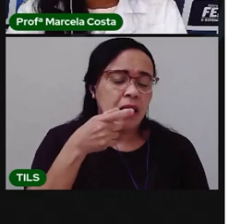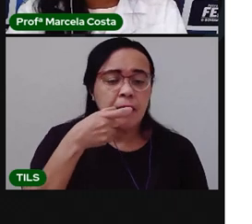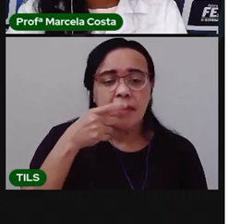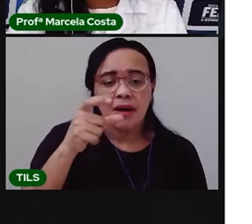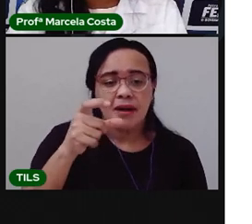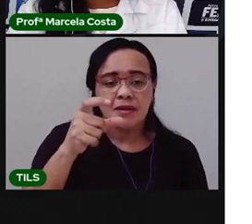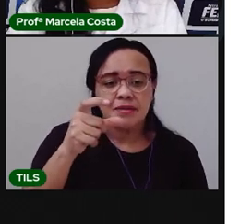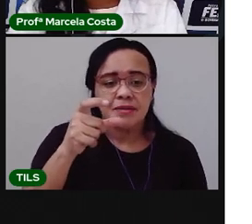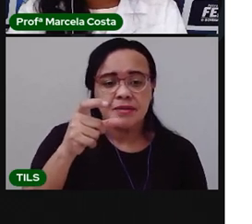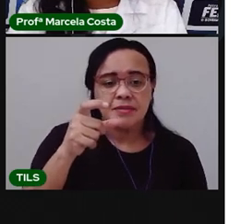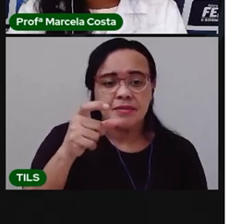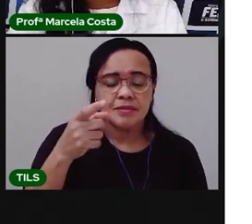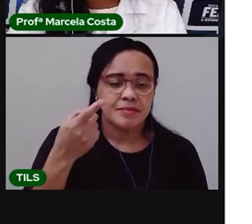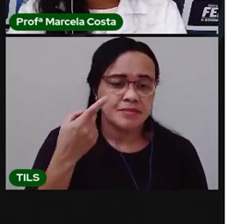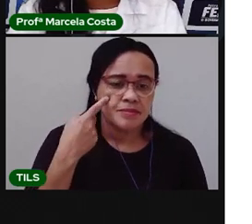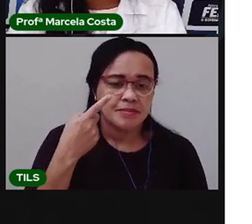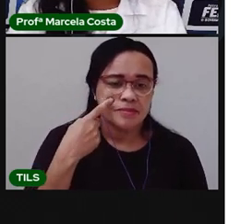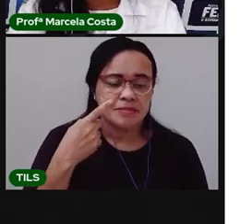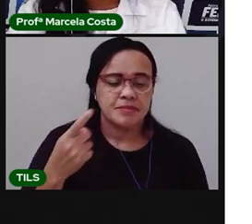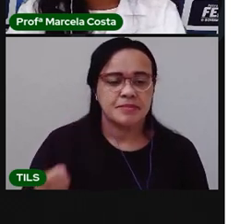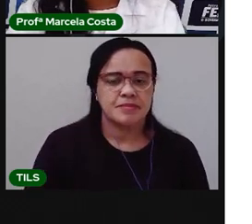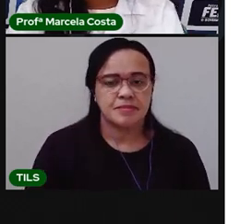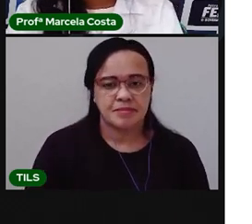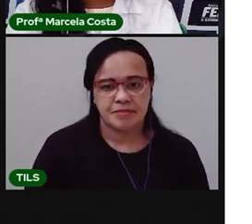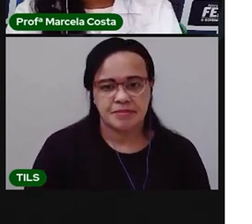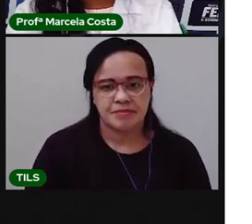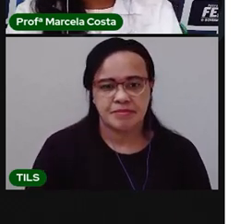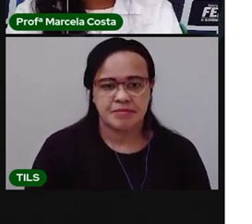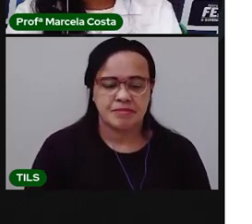Vamos colocar a quantidade aqui.